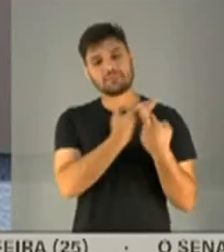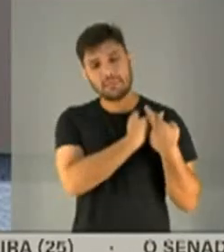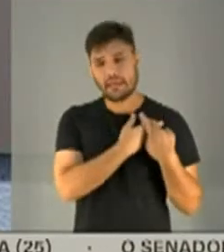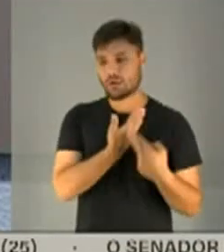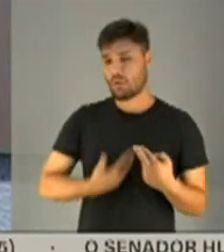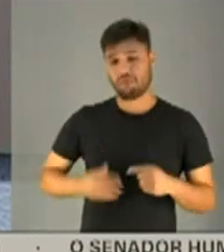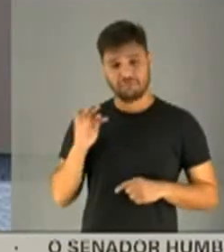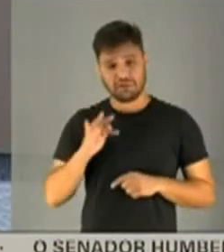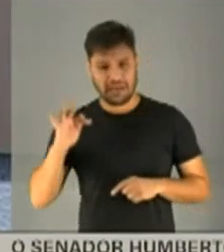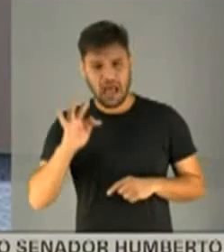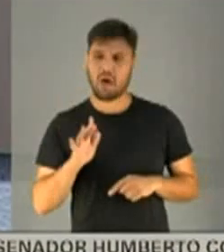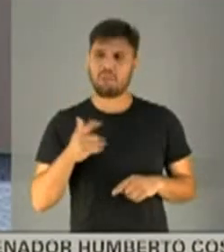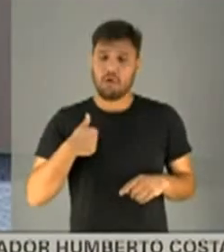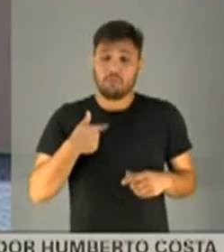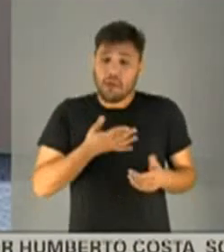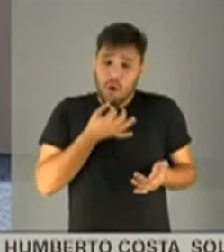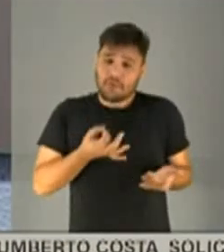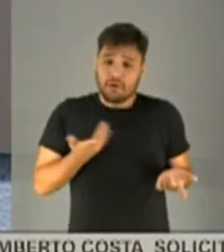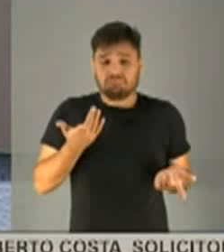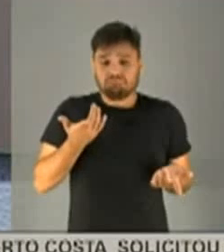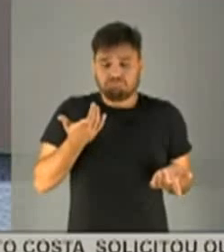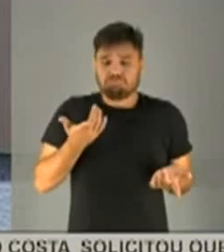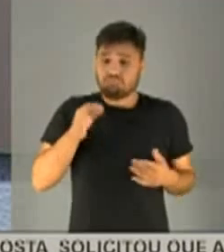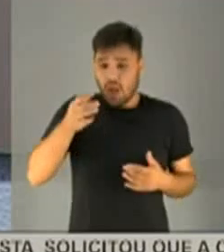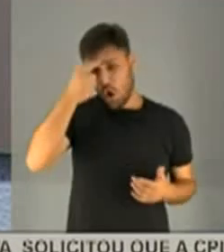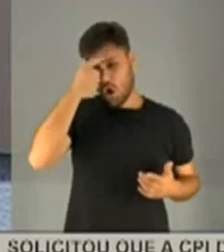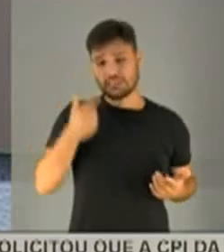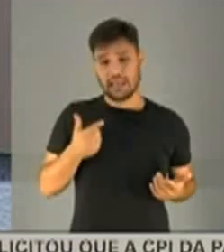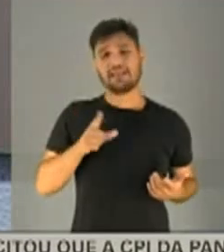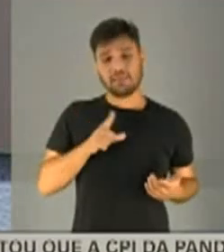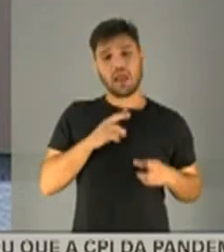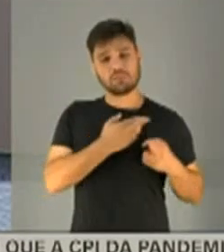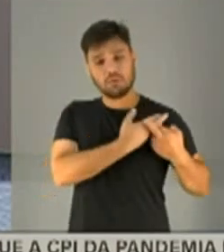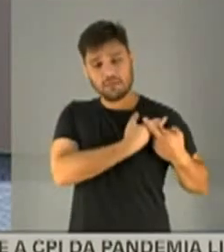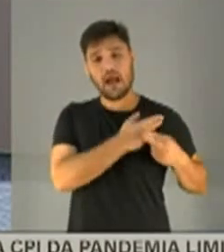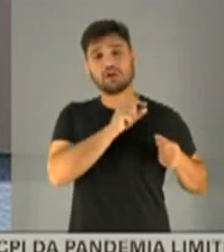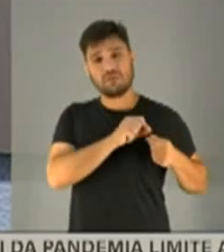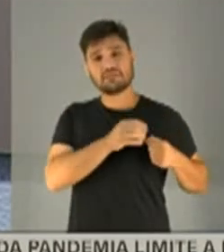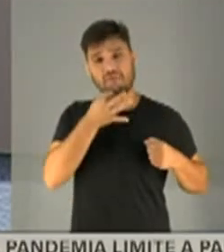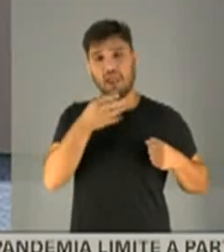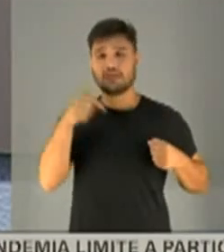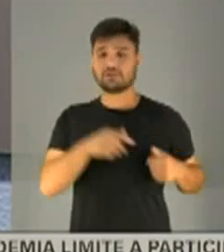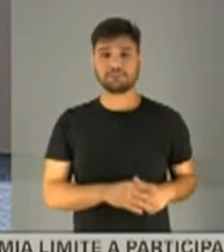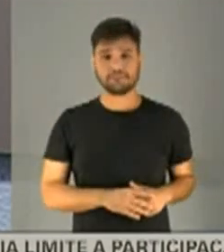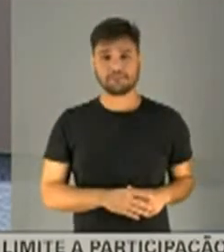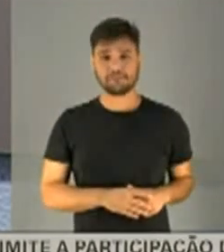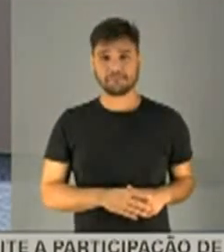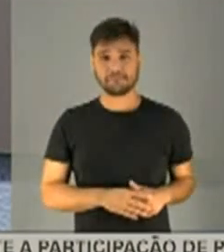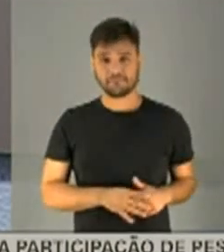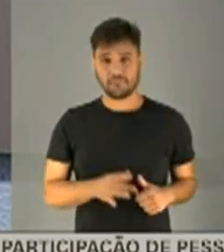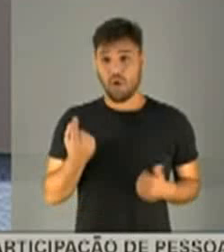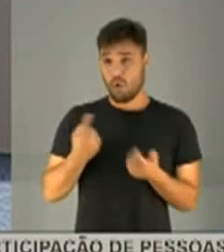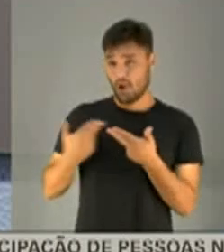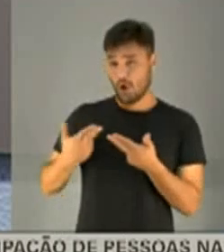governo federal, e eu tenho plena consciência da responsabilidade de fazer essa afirmação, eu acho, senadora, que uma